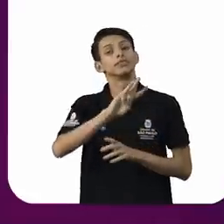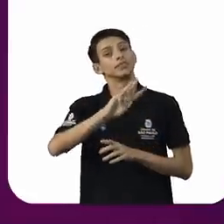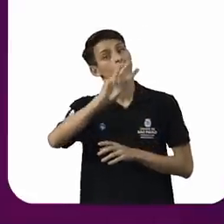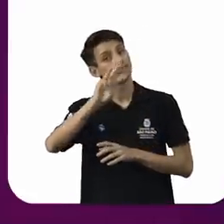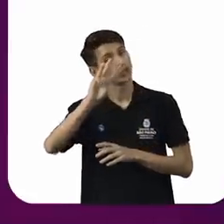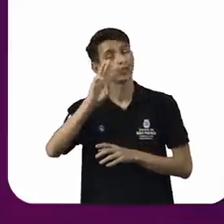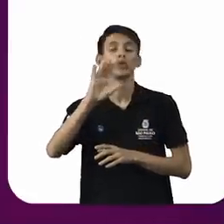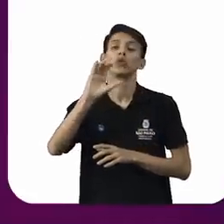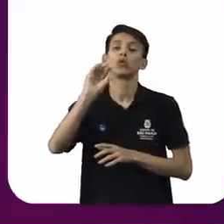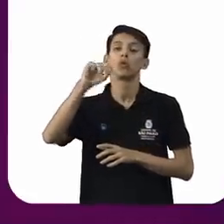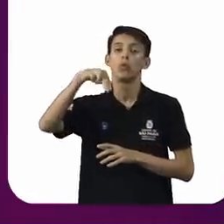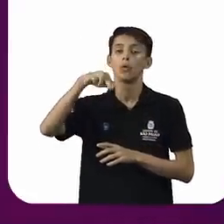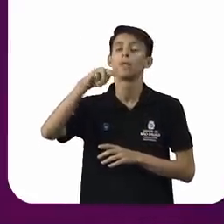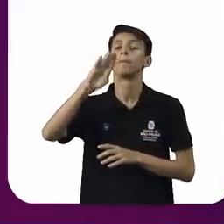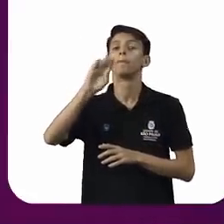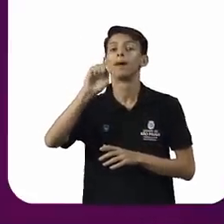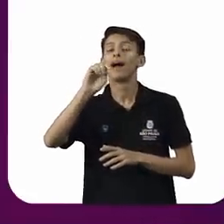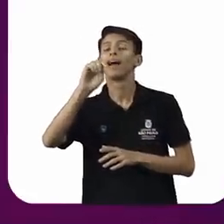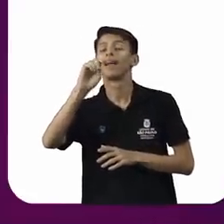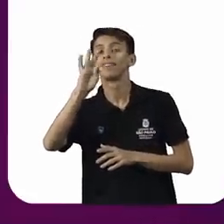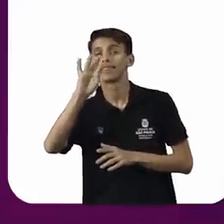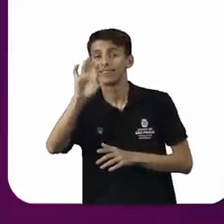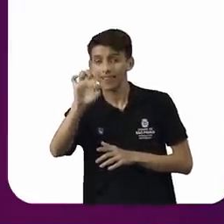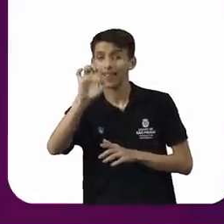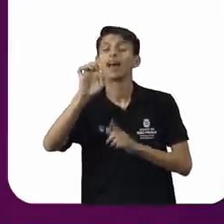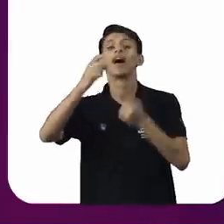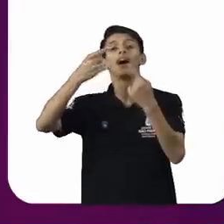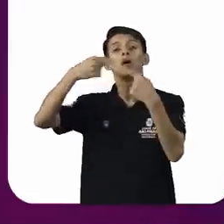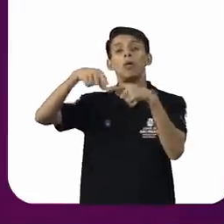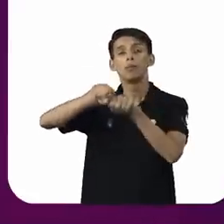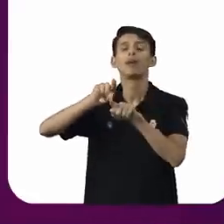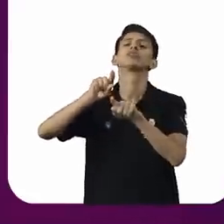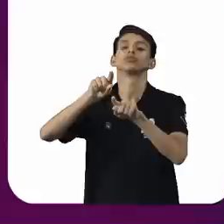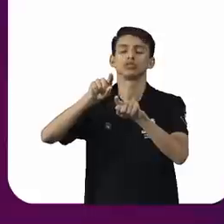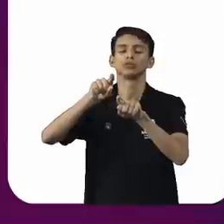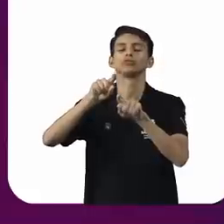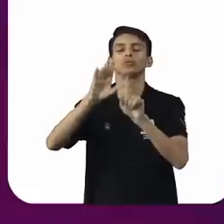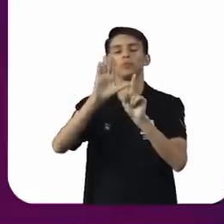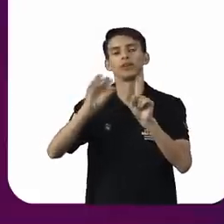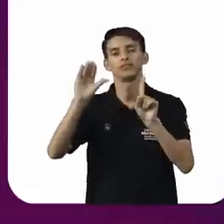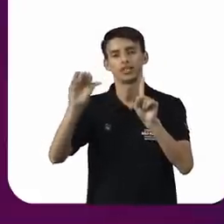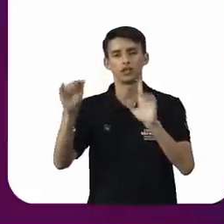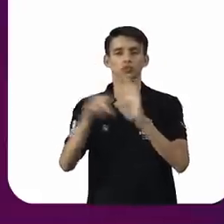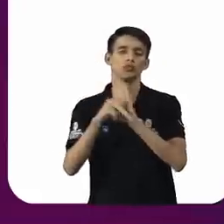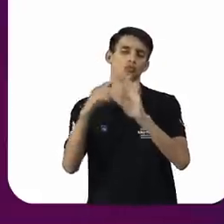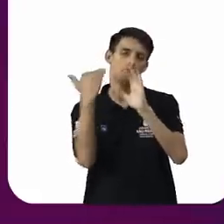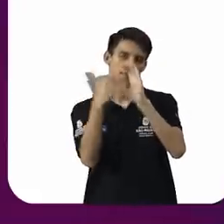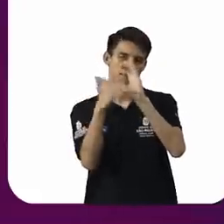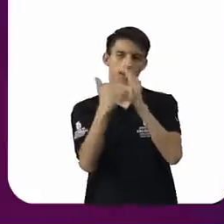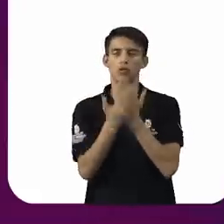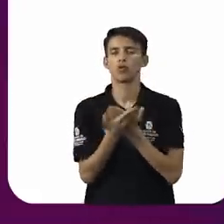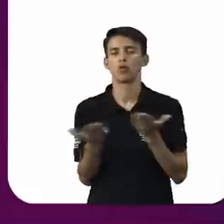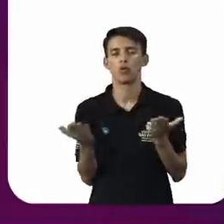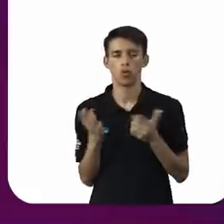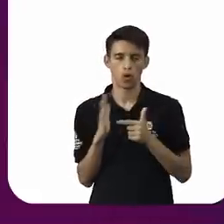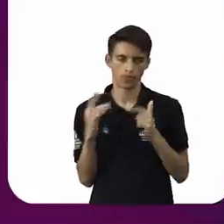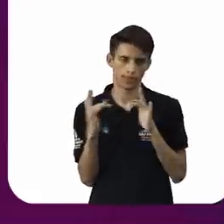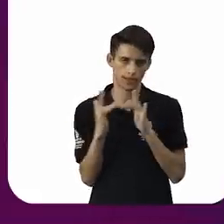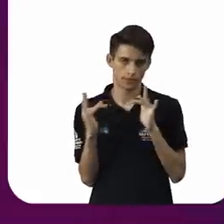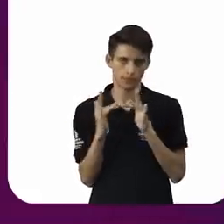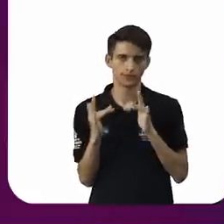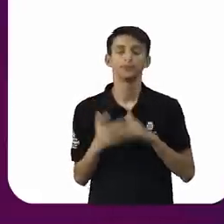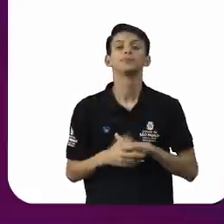combateaoassédio.tr.sp.jus.br Esse é o e-mail para contato com a comissão.